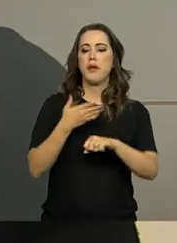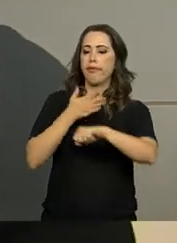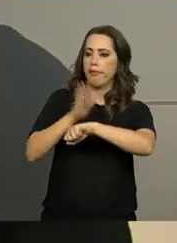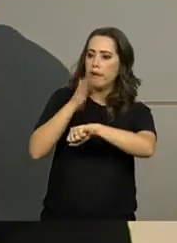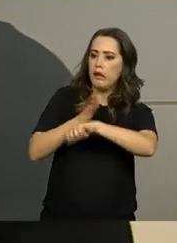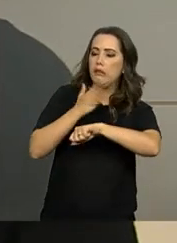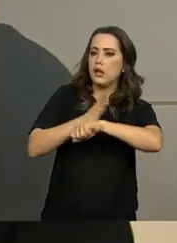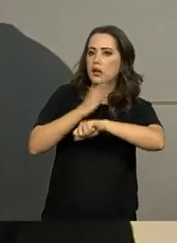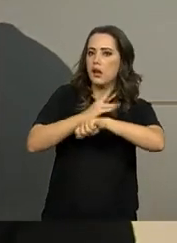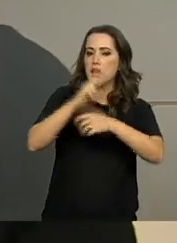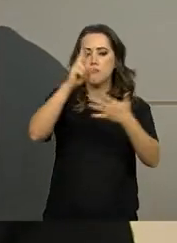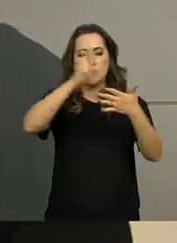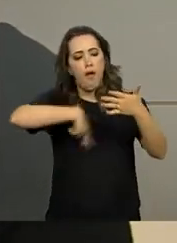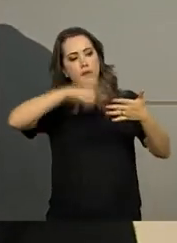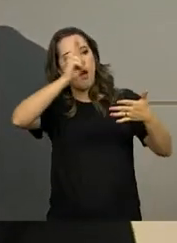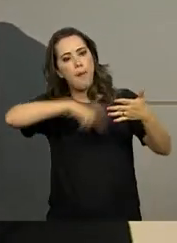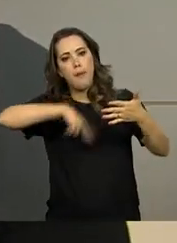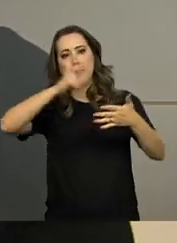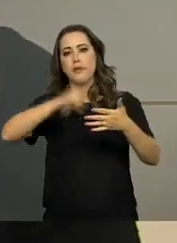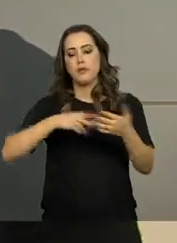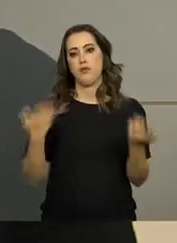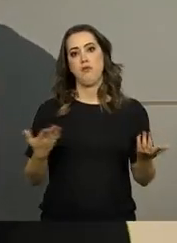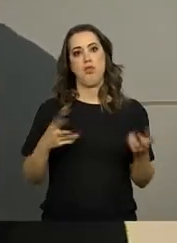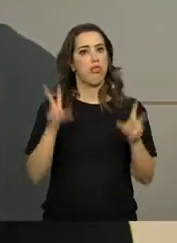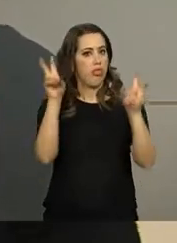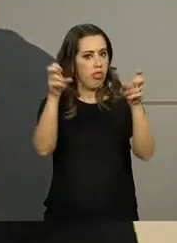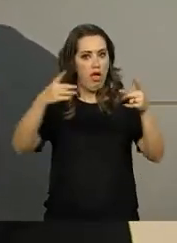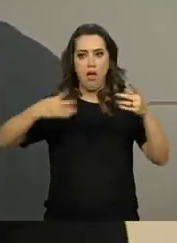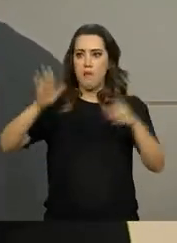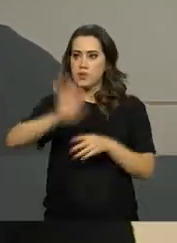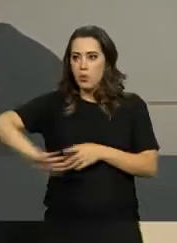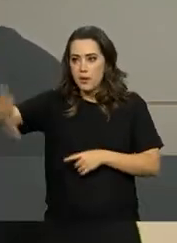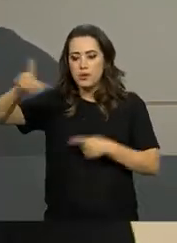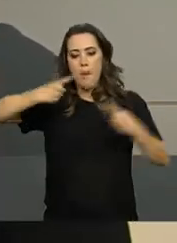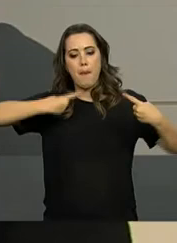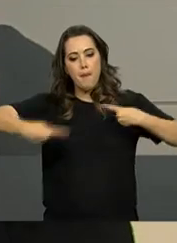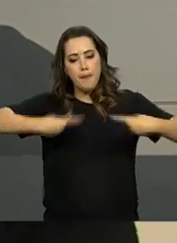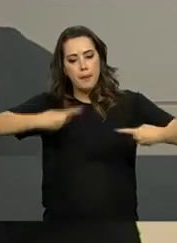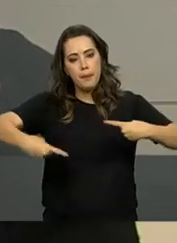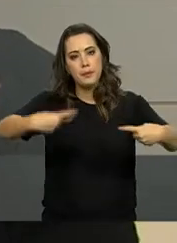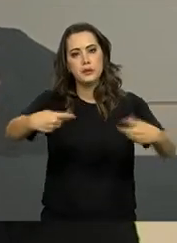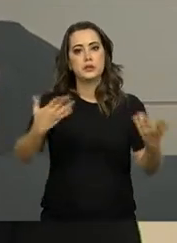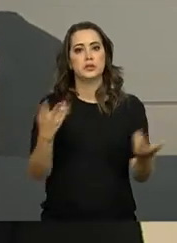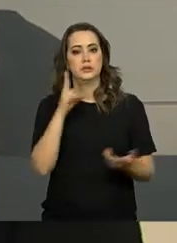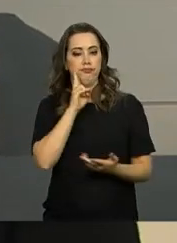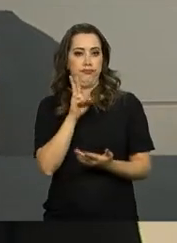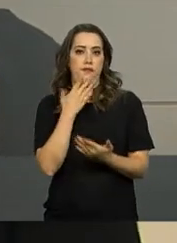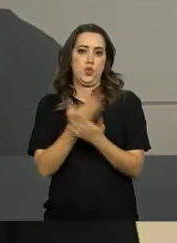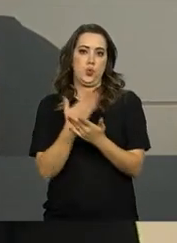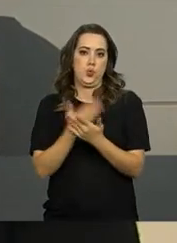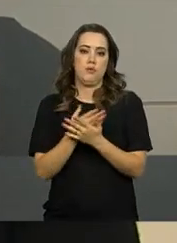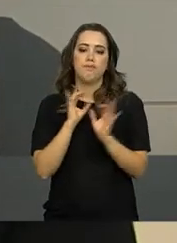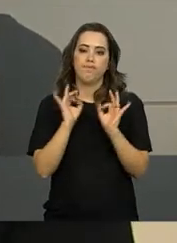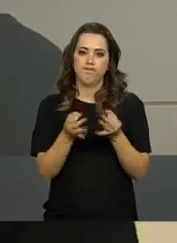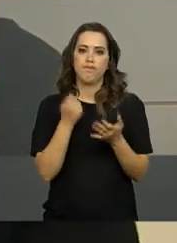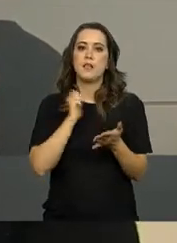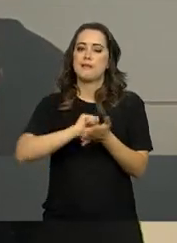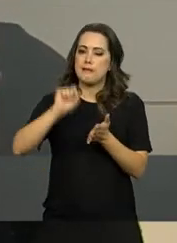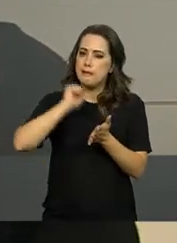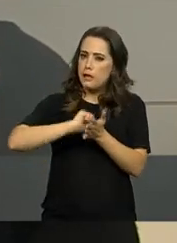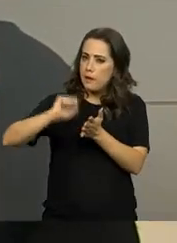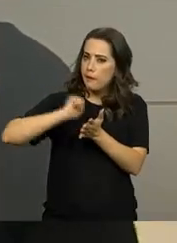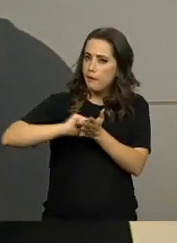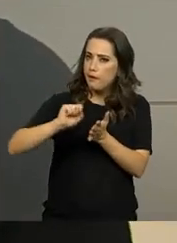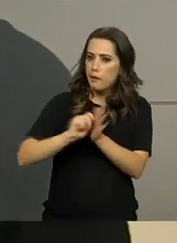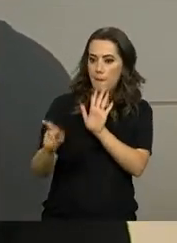temas que estão sendo discutidos nacionalmente, que ele tem visto na escola ou que está estudando. Escreva, teste